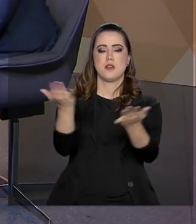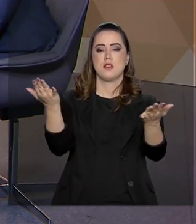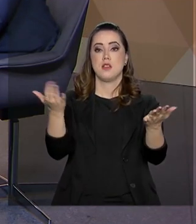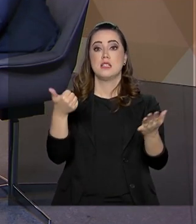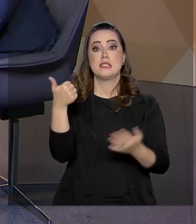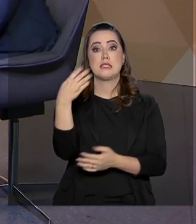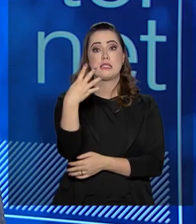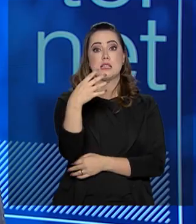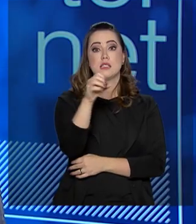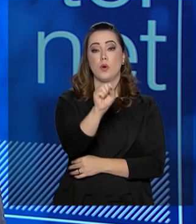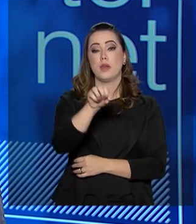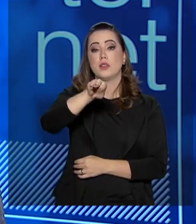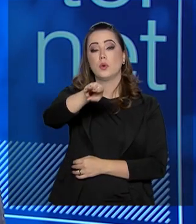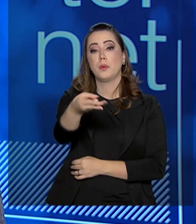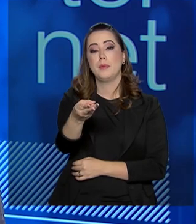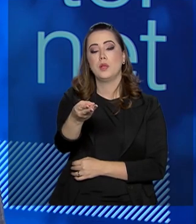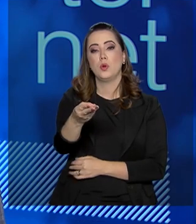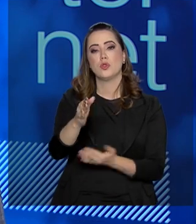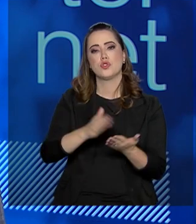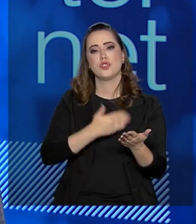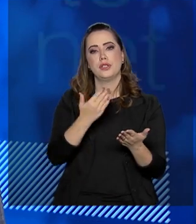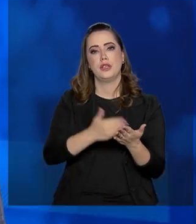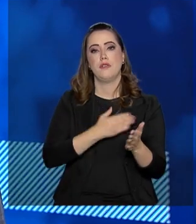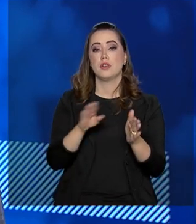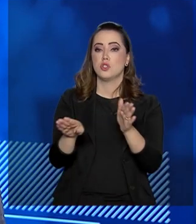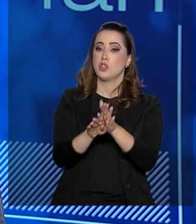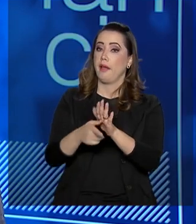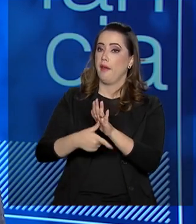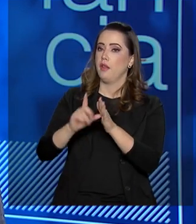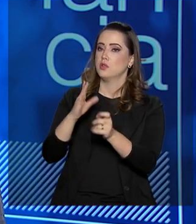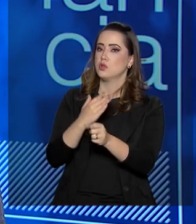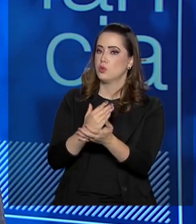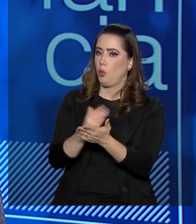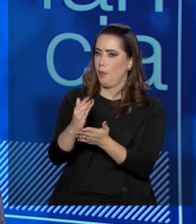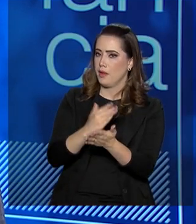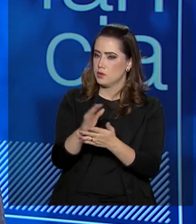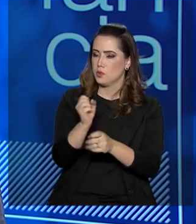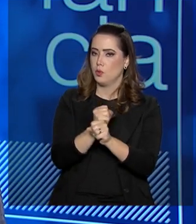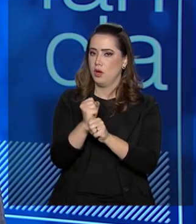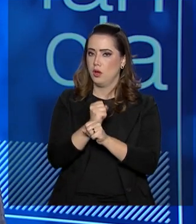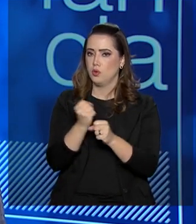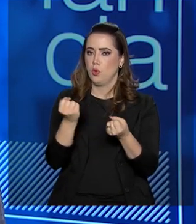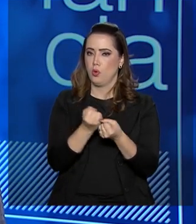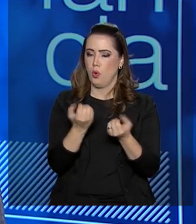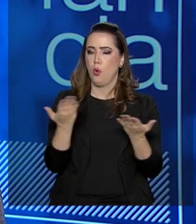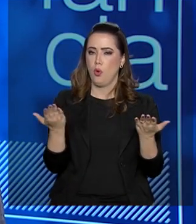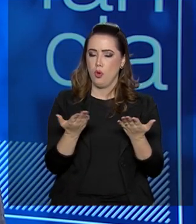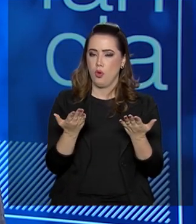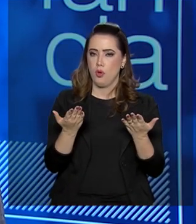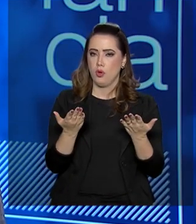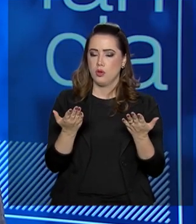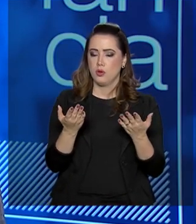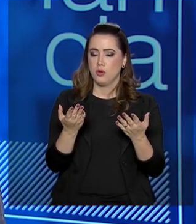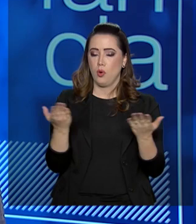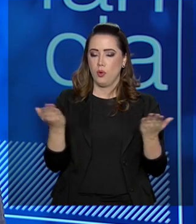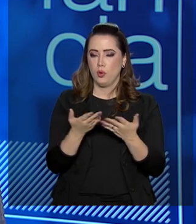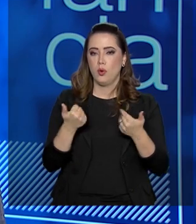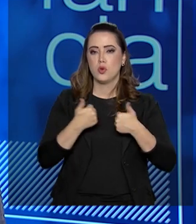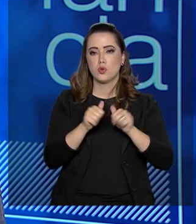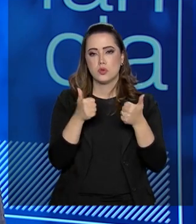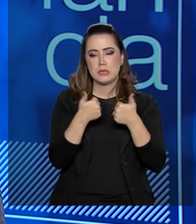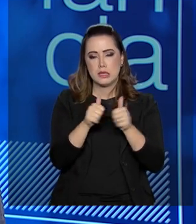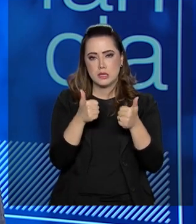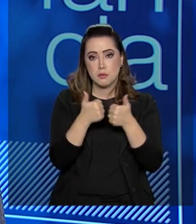chega para os alunos antes de iniciar o ano escolar. E hoje, a distribuição de livros, Paulo, vai até no lombo de